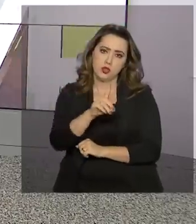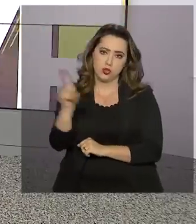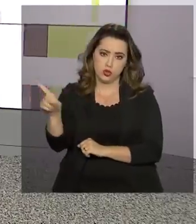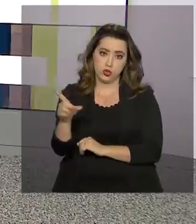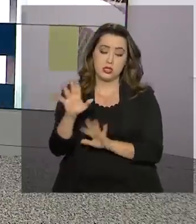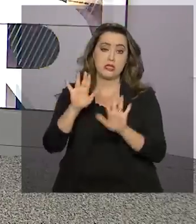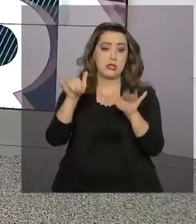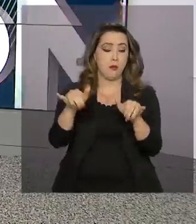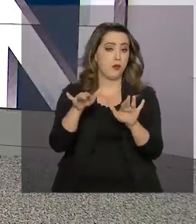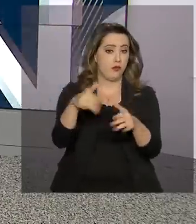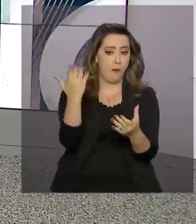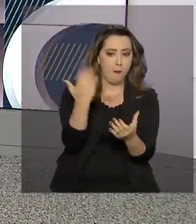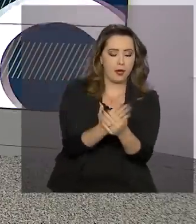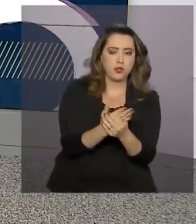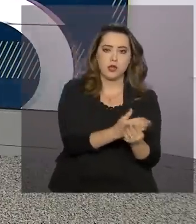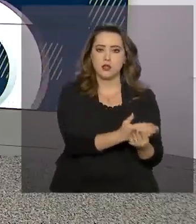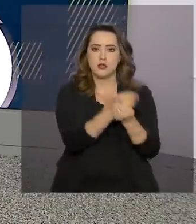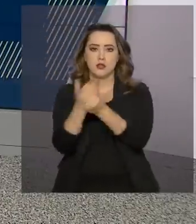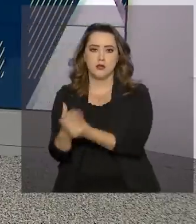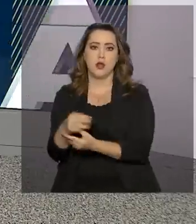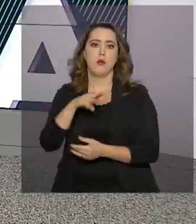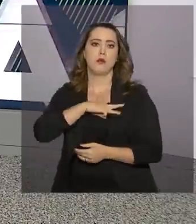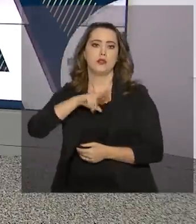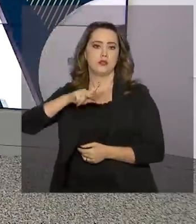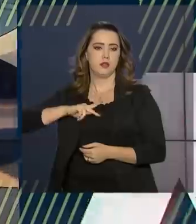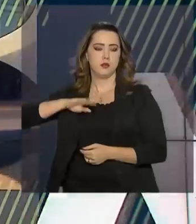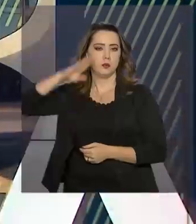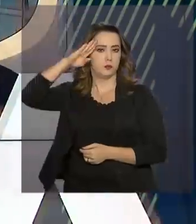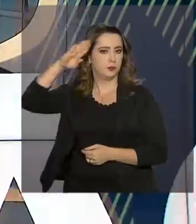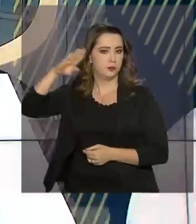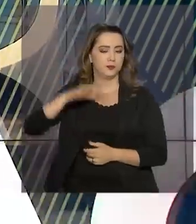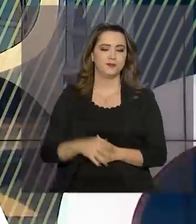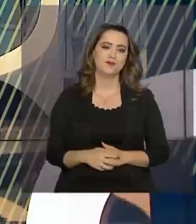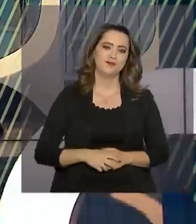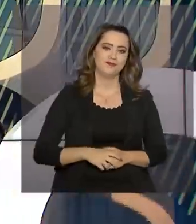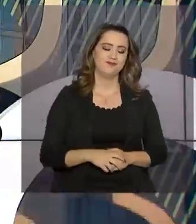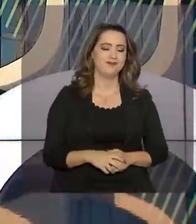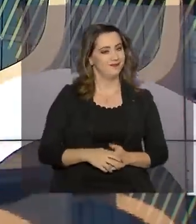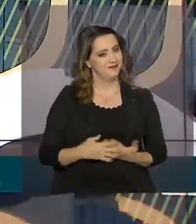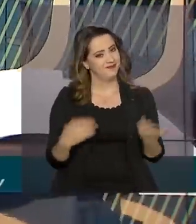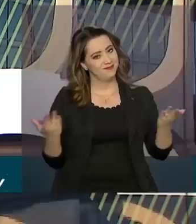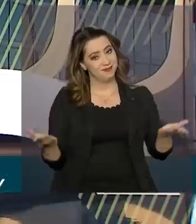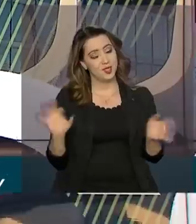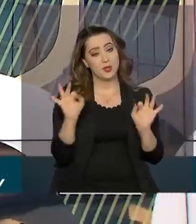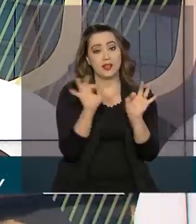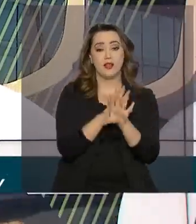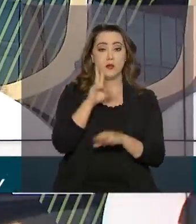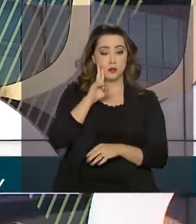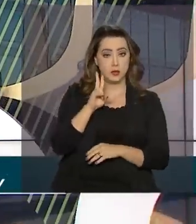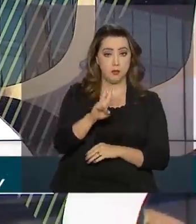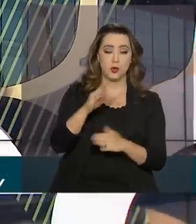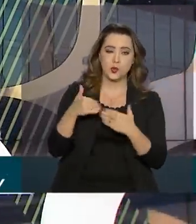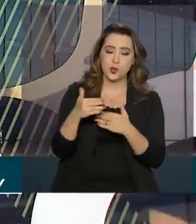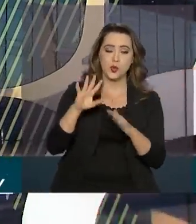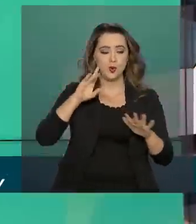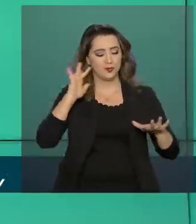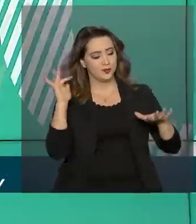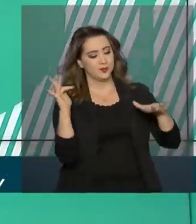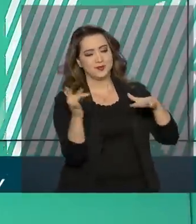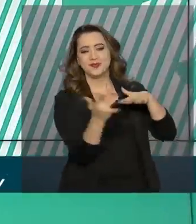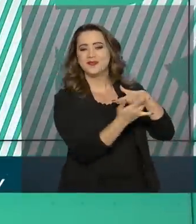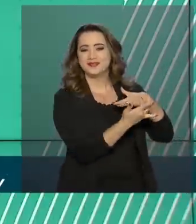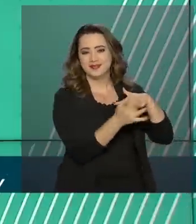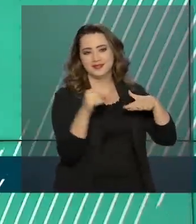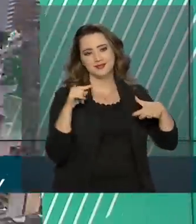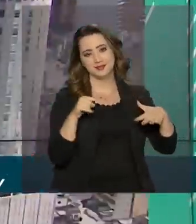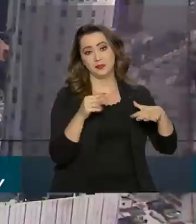o inquérito será enviado para o Ministério Público Militar. E o governo agora fica por aqui, mas você pode continuar nos acompanhando também